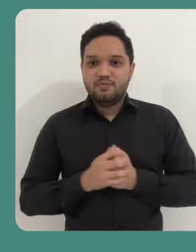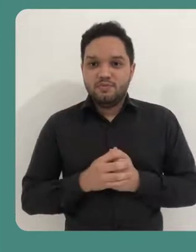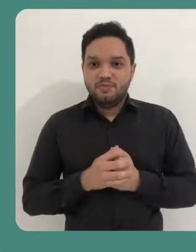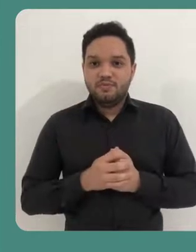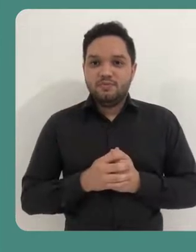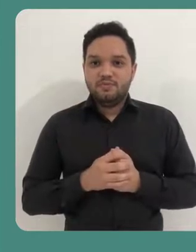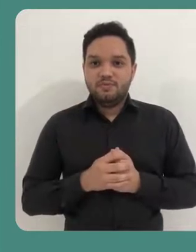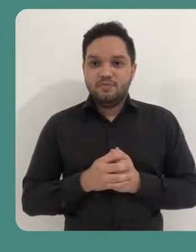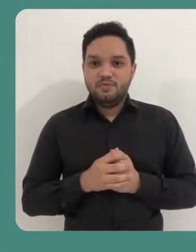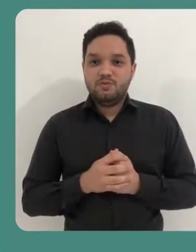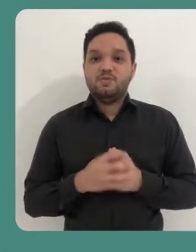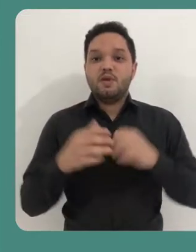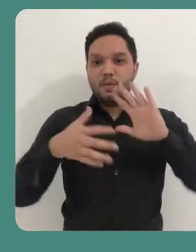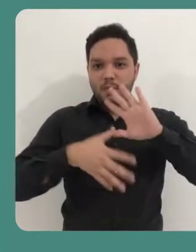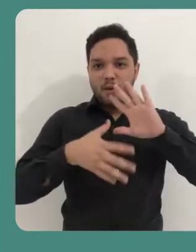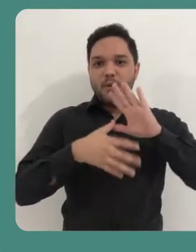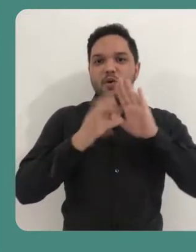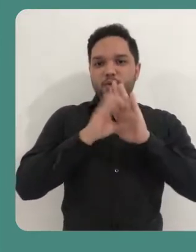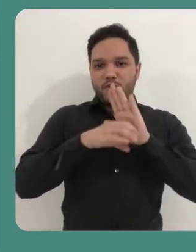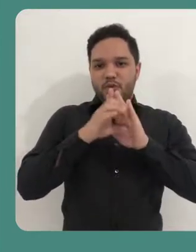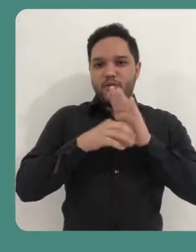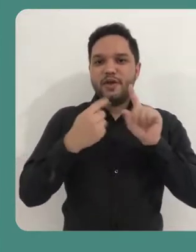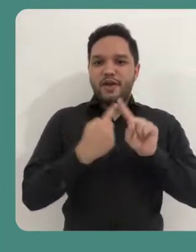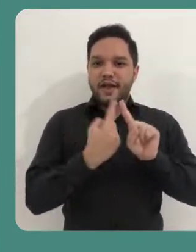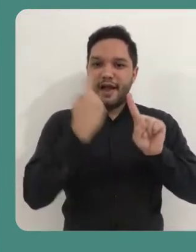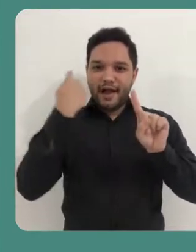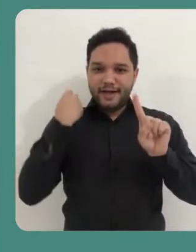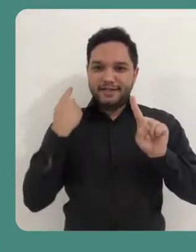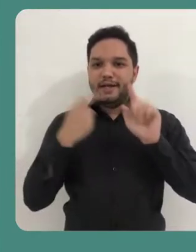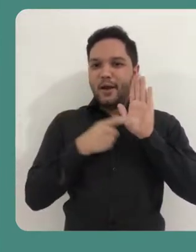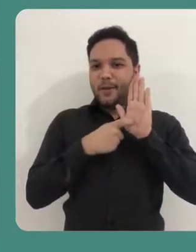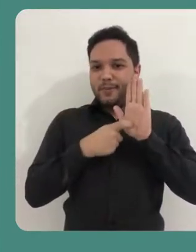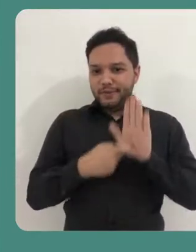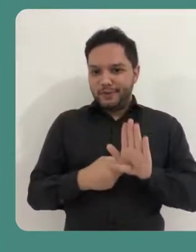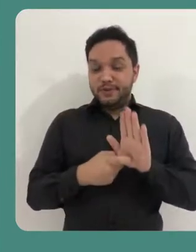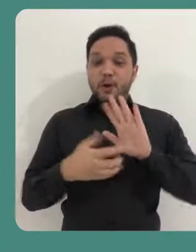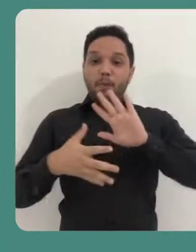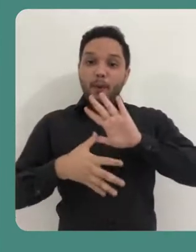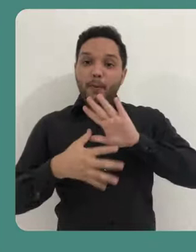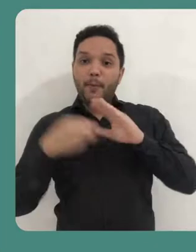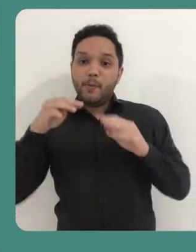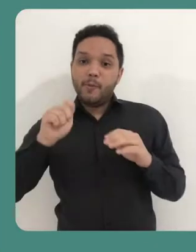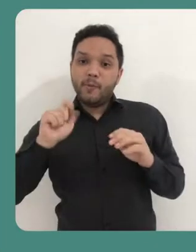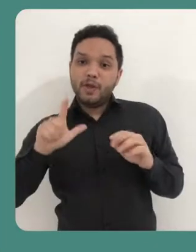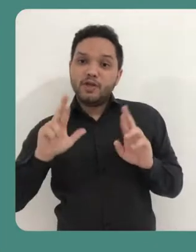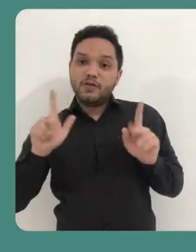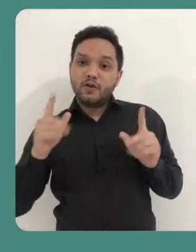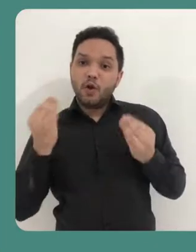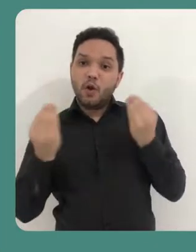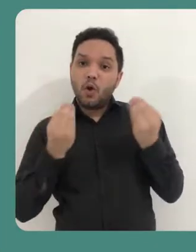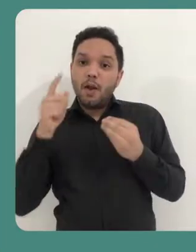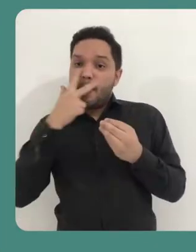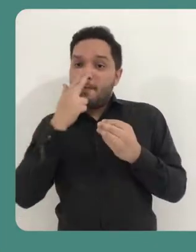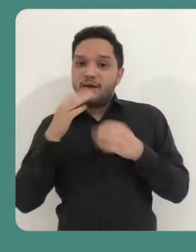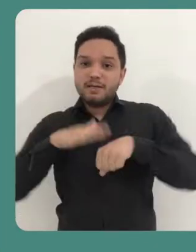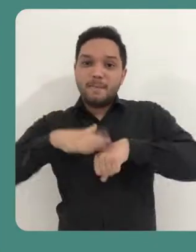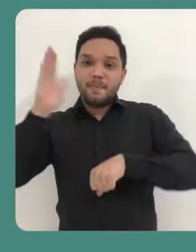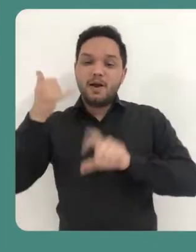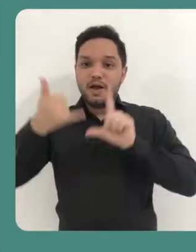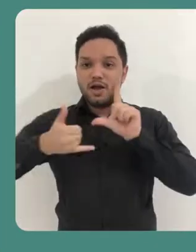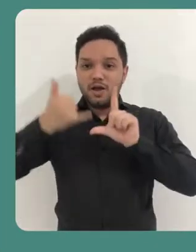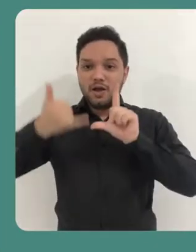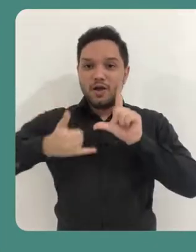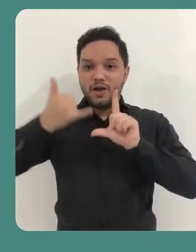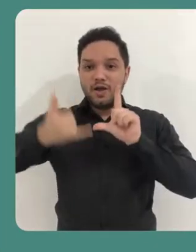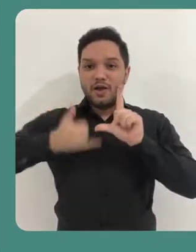Então, vejam que, diferente do mapa conceitual que eu mostrei para vocês no software, o mapa mental é um pouco